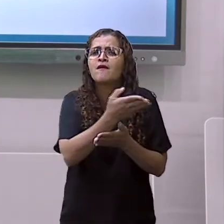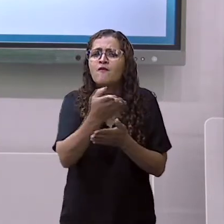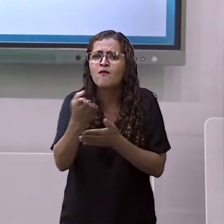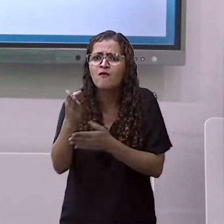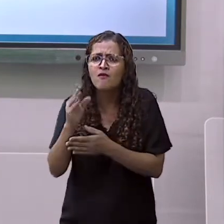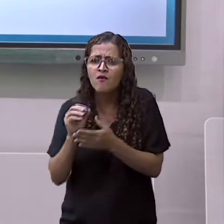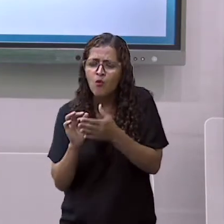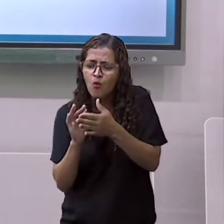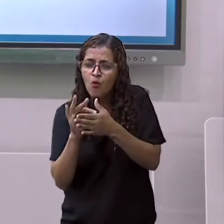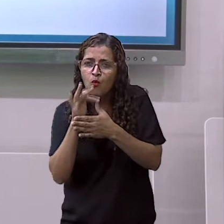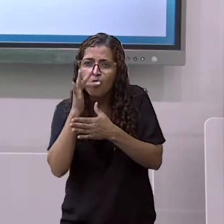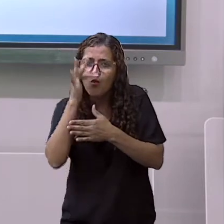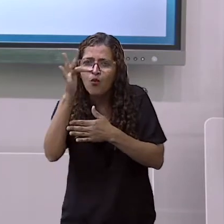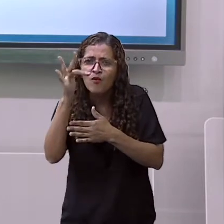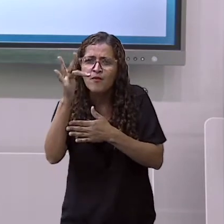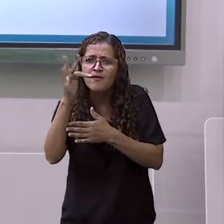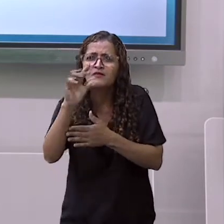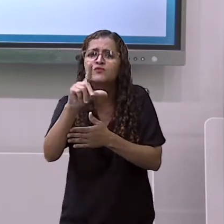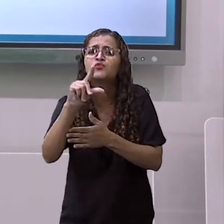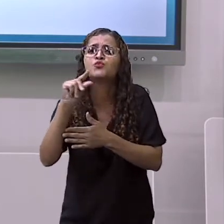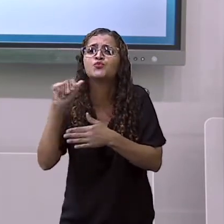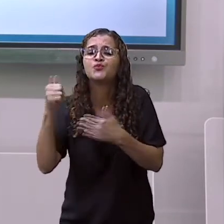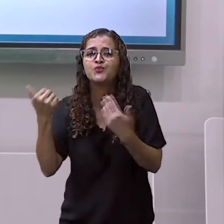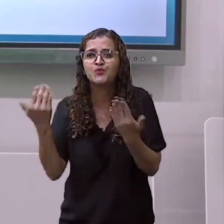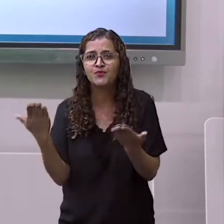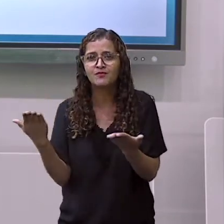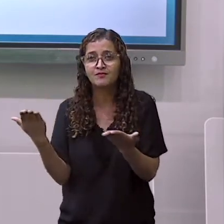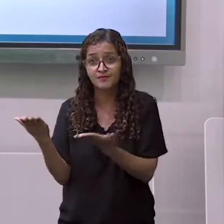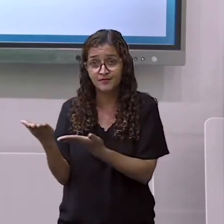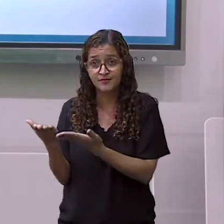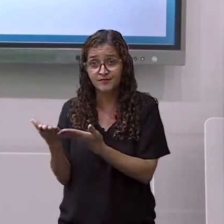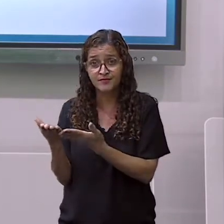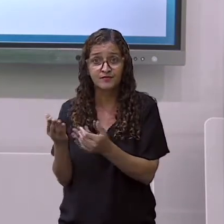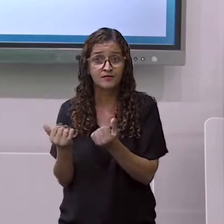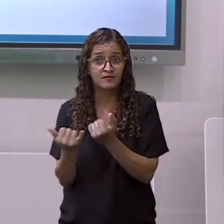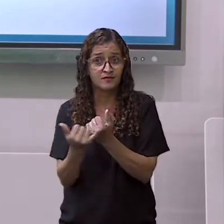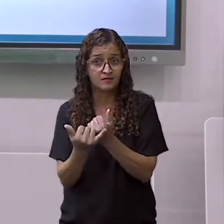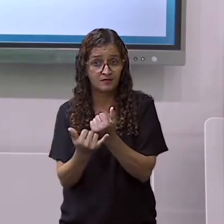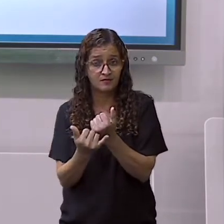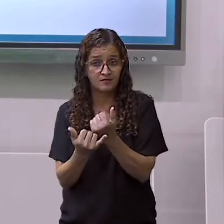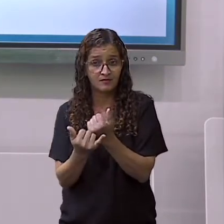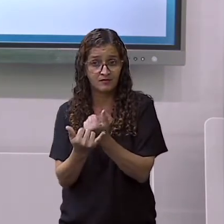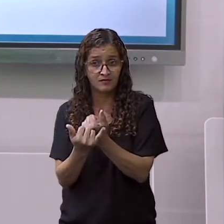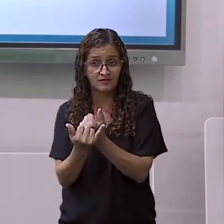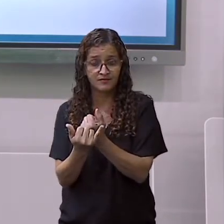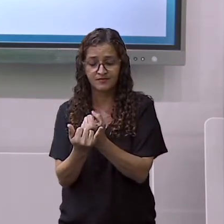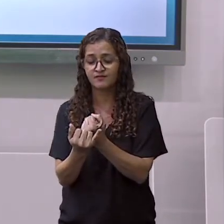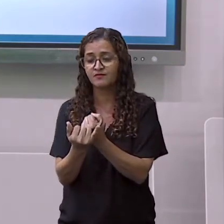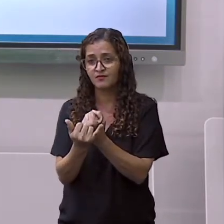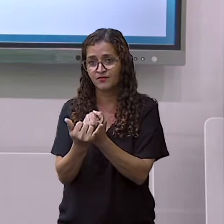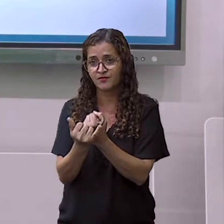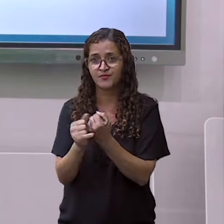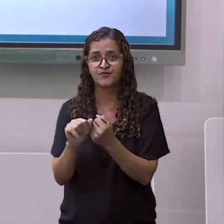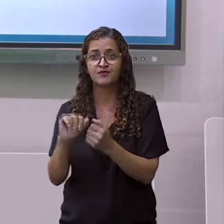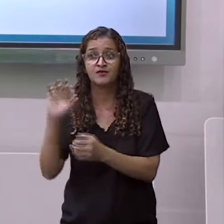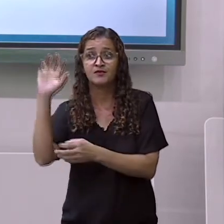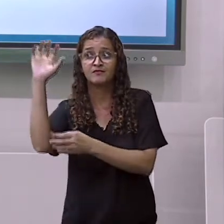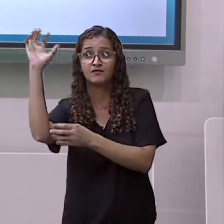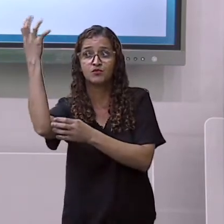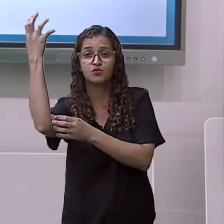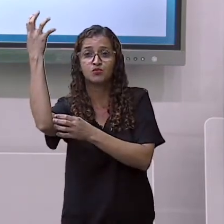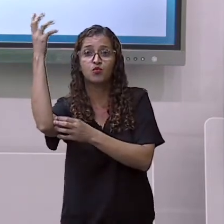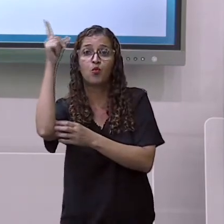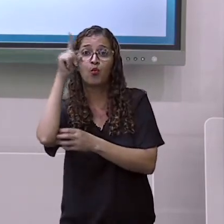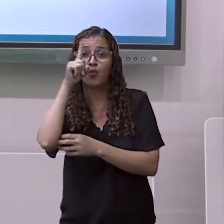preferida? Então, aqui nós temos a orquídea, o girassol e a tulipa. Vocês